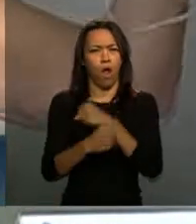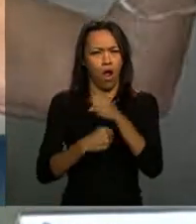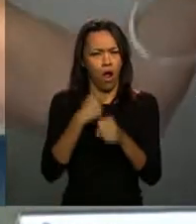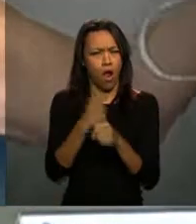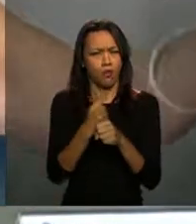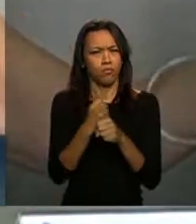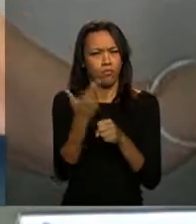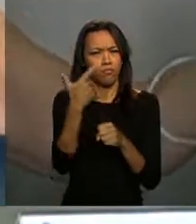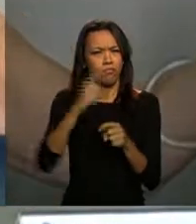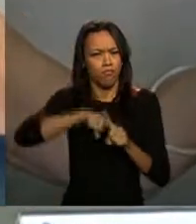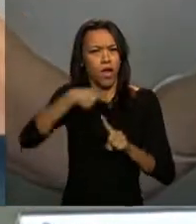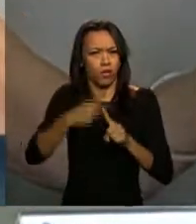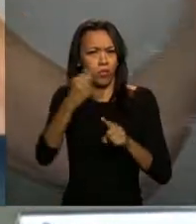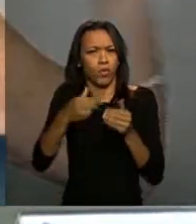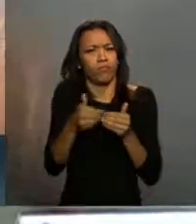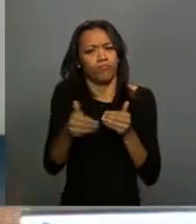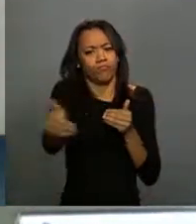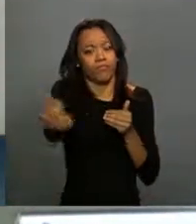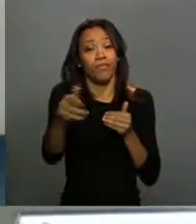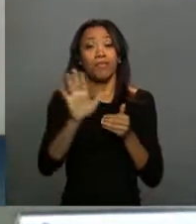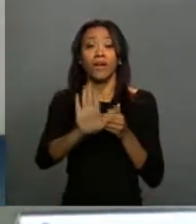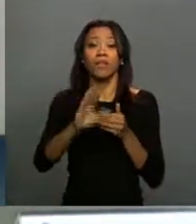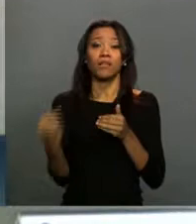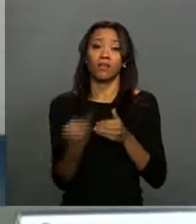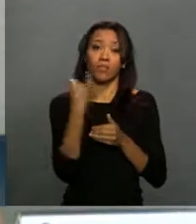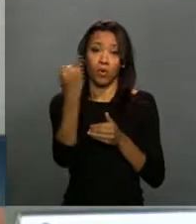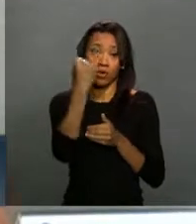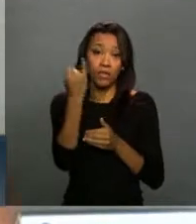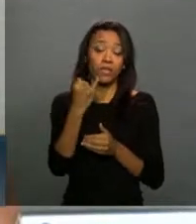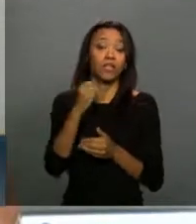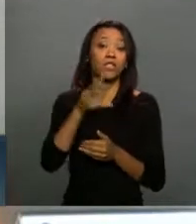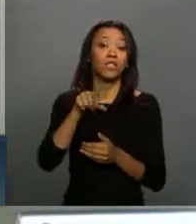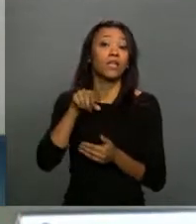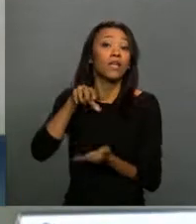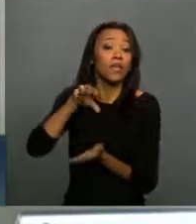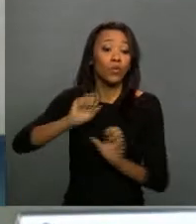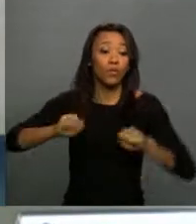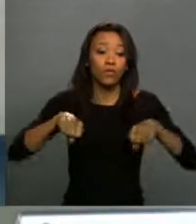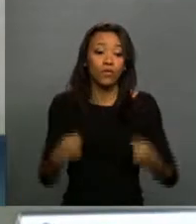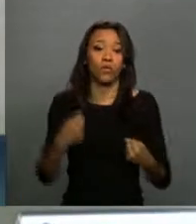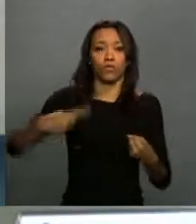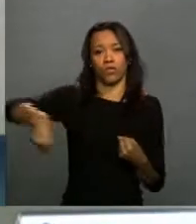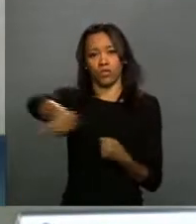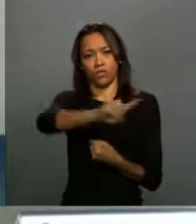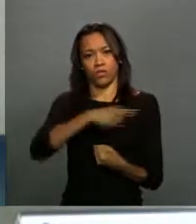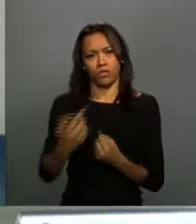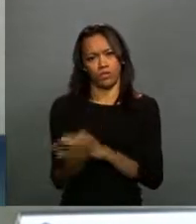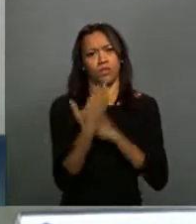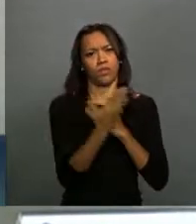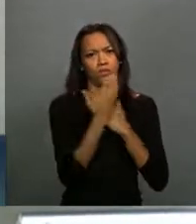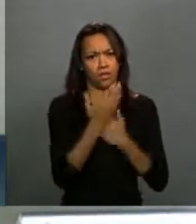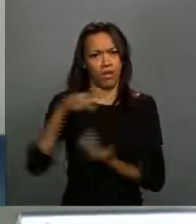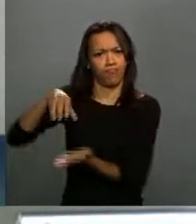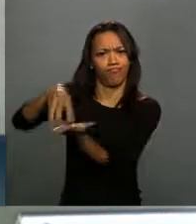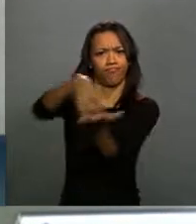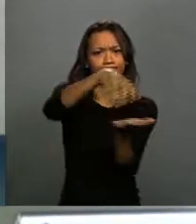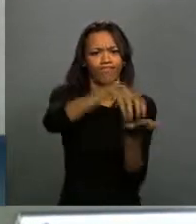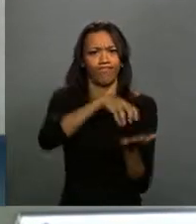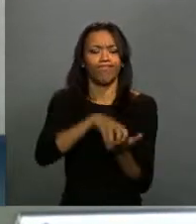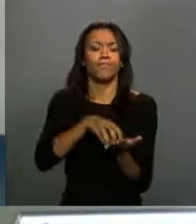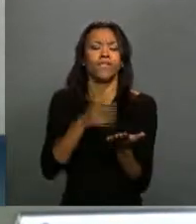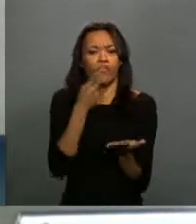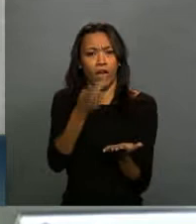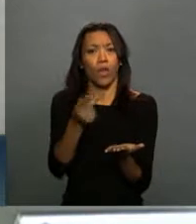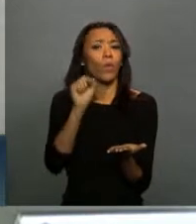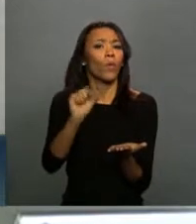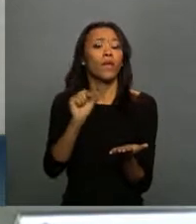de fato, chegar em todas as agências, mas seria fundamental o esforço de vocês para estar nos ajudando nessa perspectiva. E a gente está, como o Giliate falou,